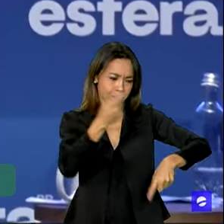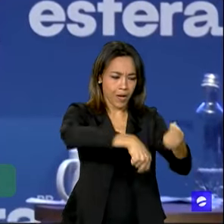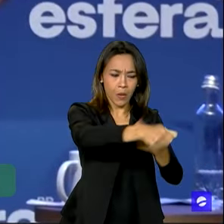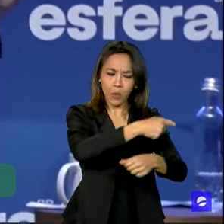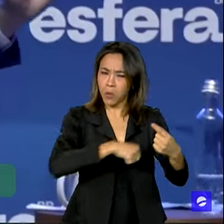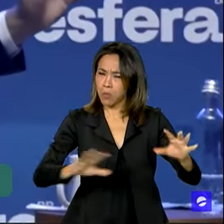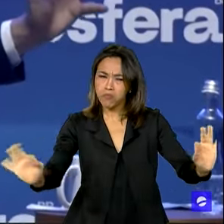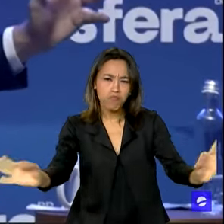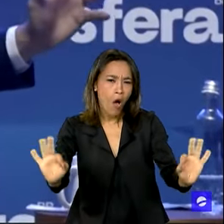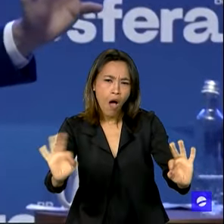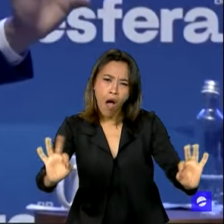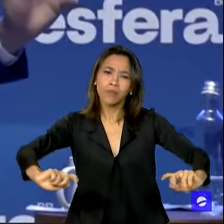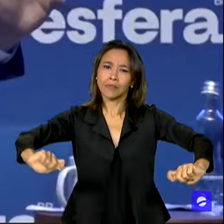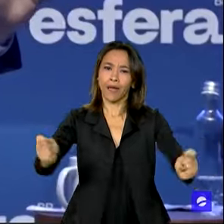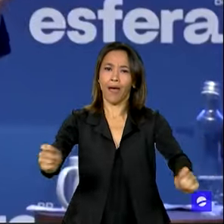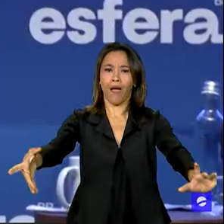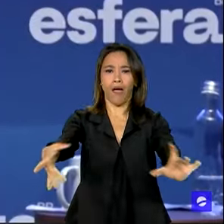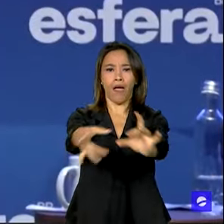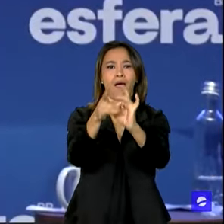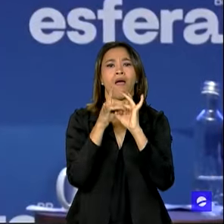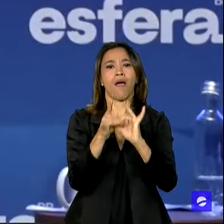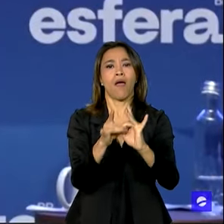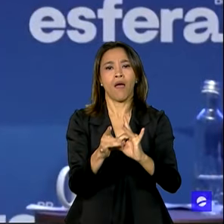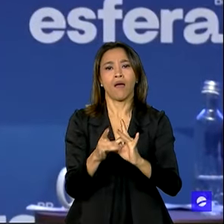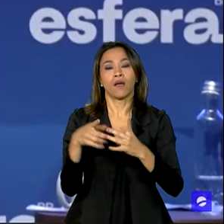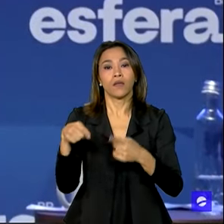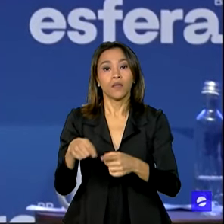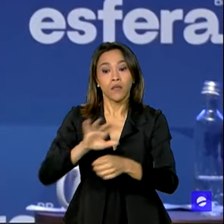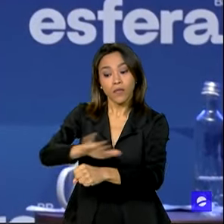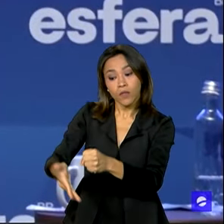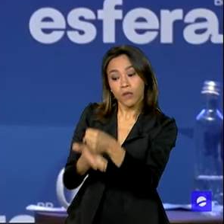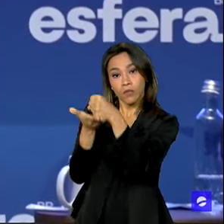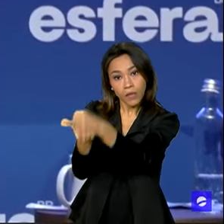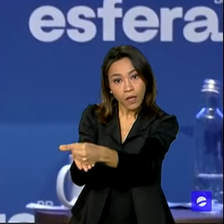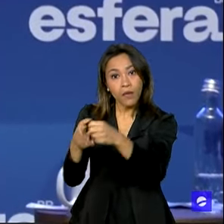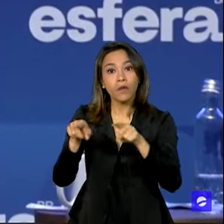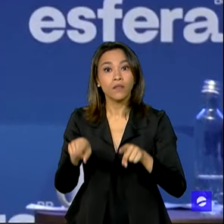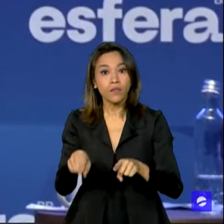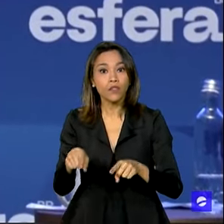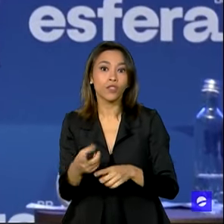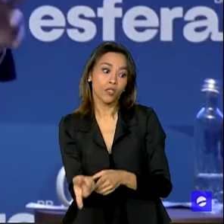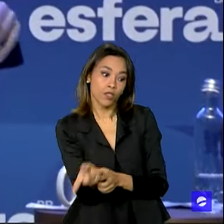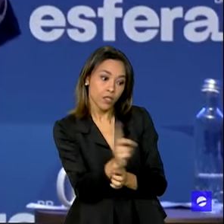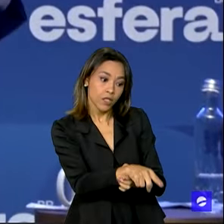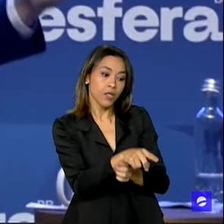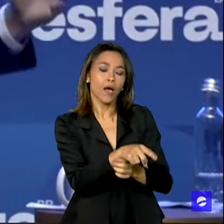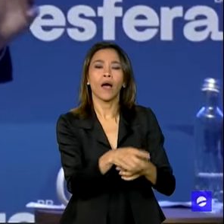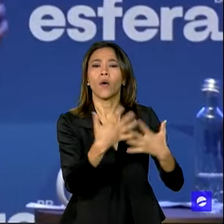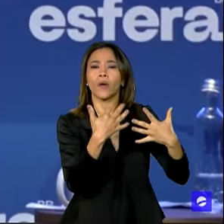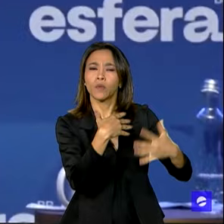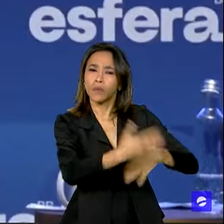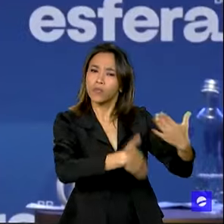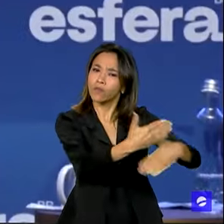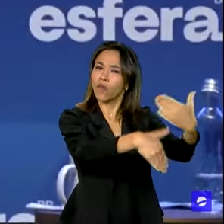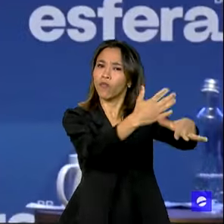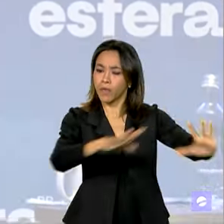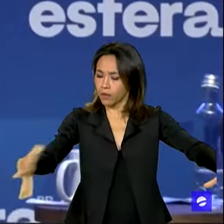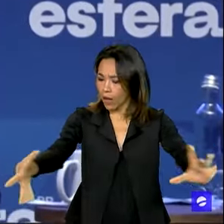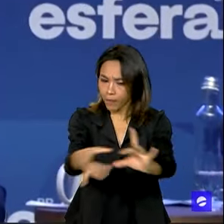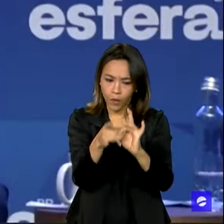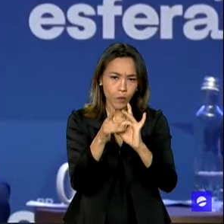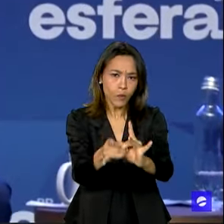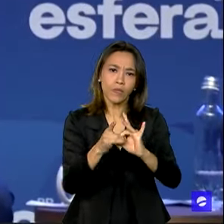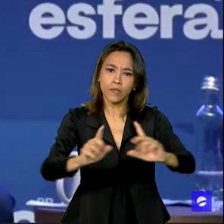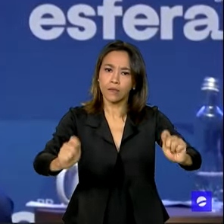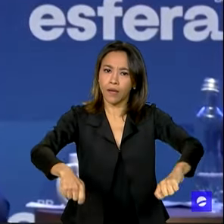controvérsia entre a economia verde e o setor mineral, desenvolvimento nacional. Muito pelo contrário.